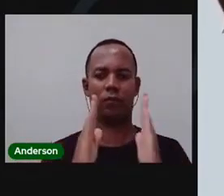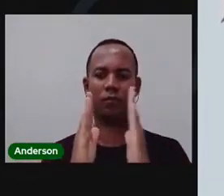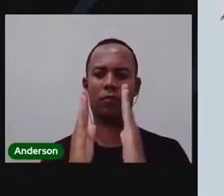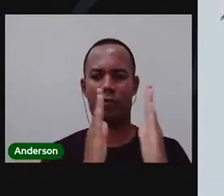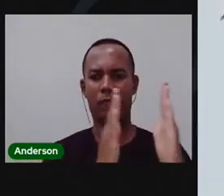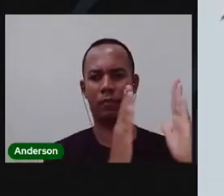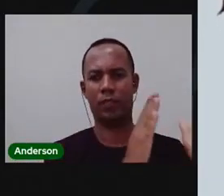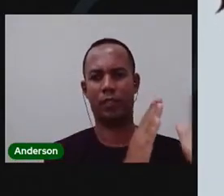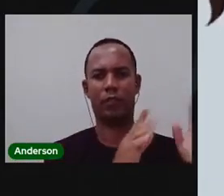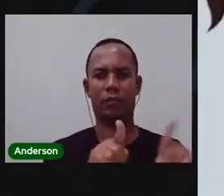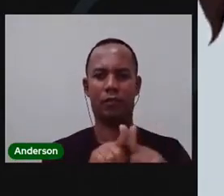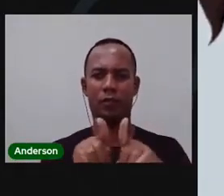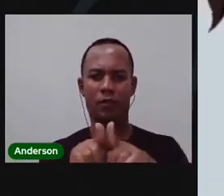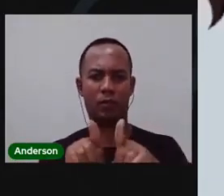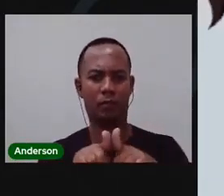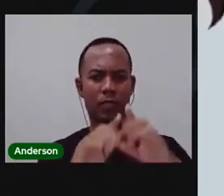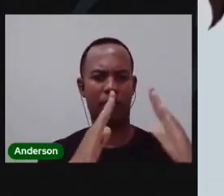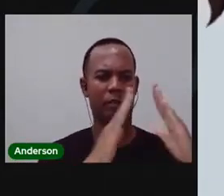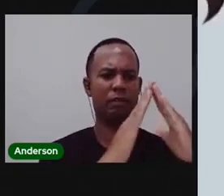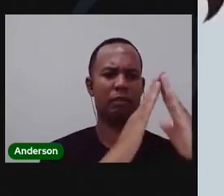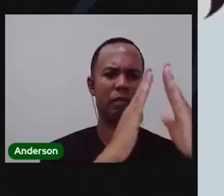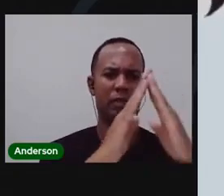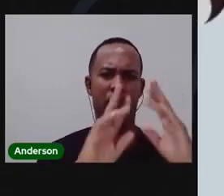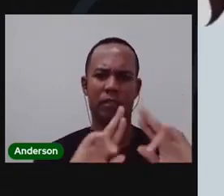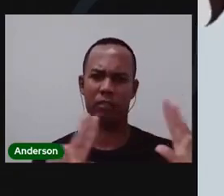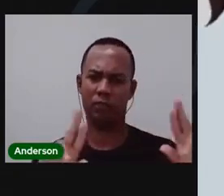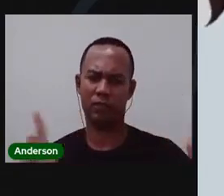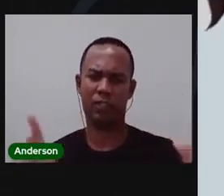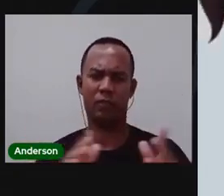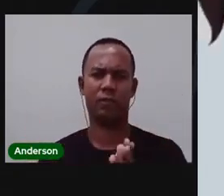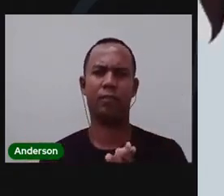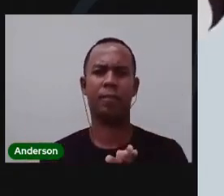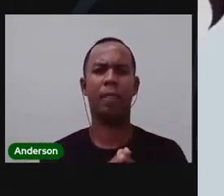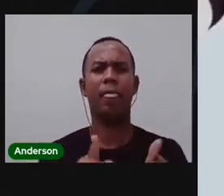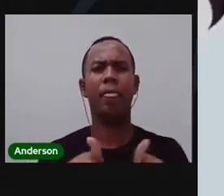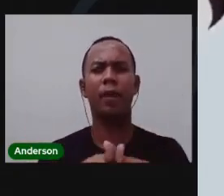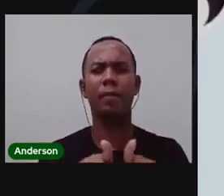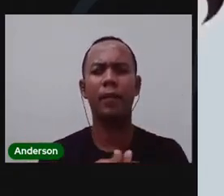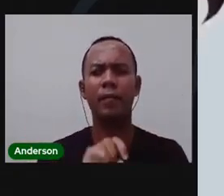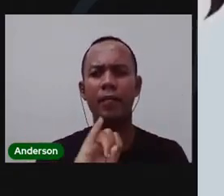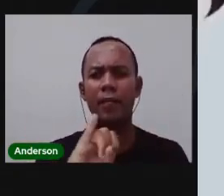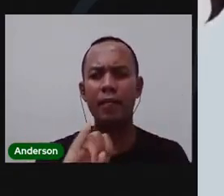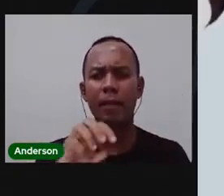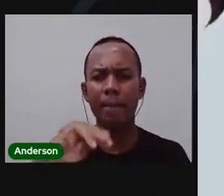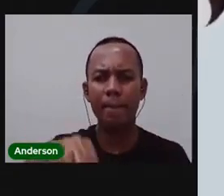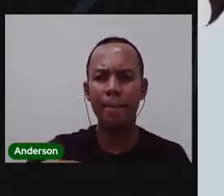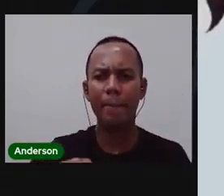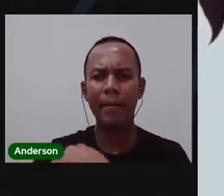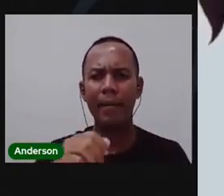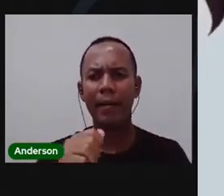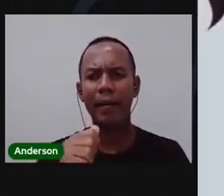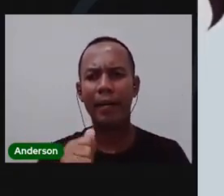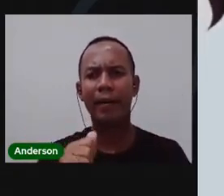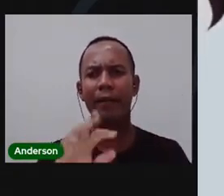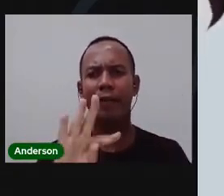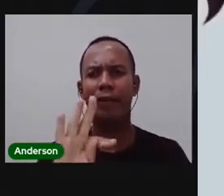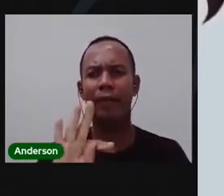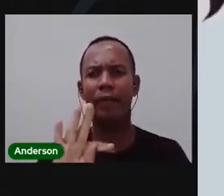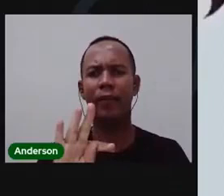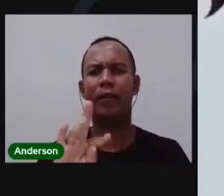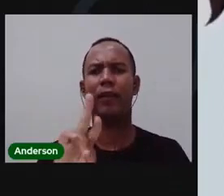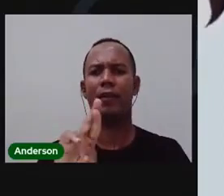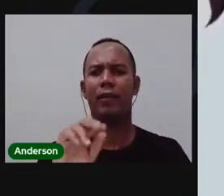e os museus. Já os patrimônios imateriais são transmitidos de geração em geração e ele é criado pela